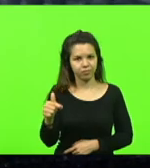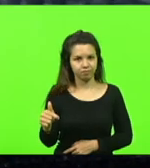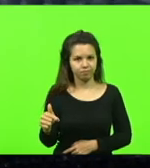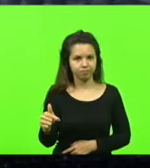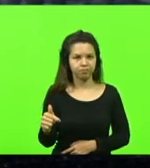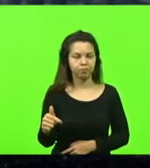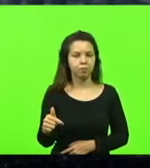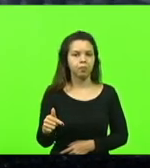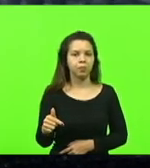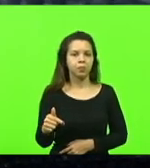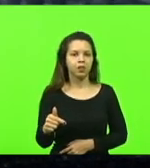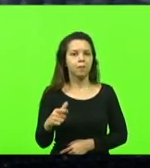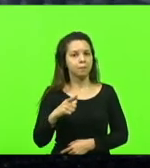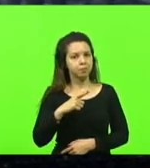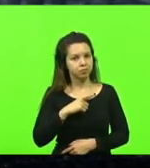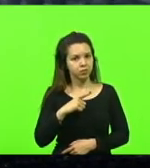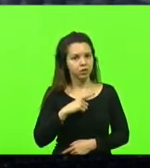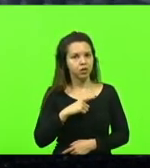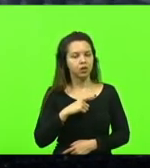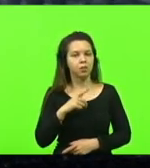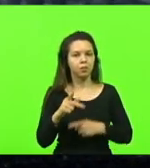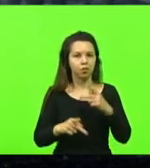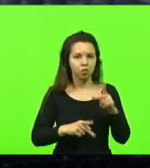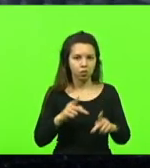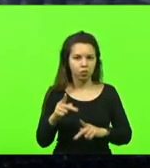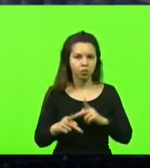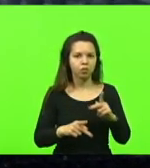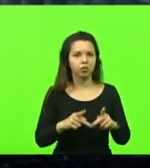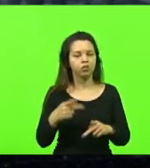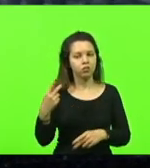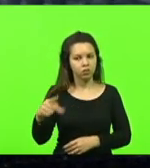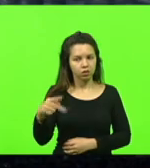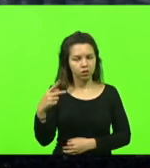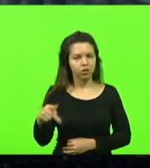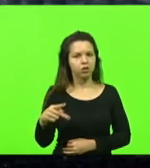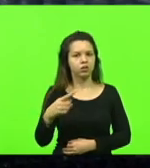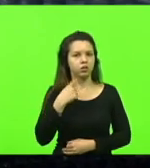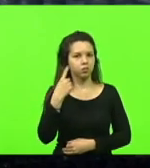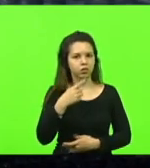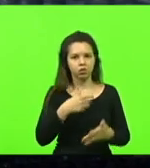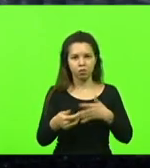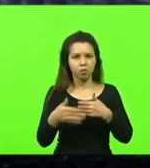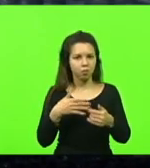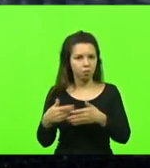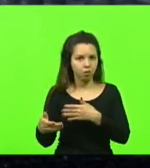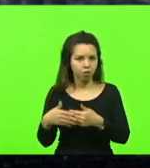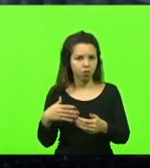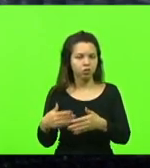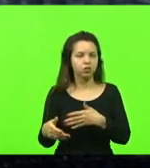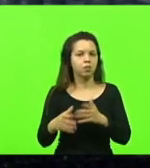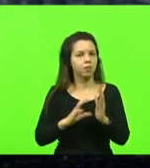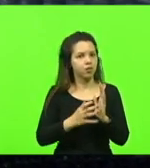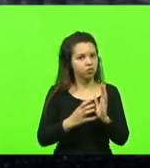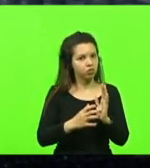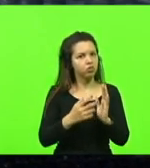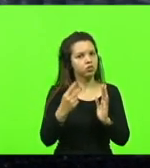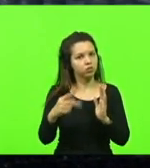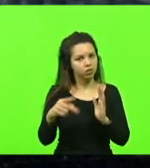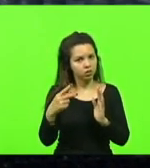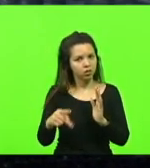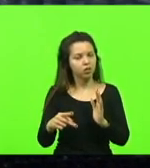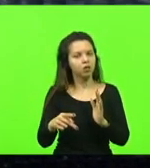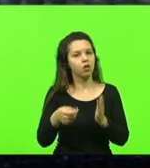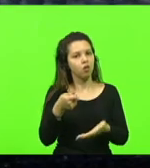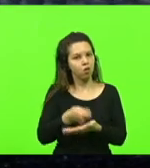mas tem um público, que é o público do deputado, independente de qual deputado seja, de que partido ele seja, tem um público que